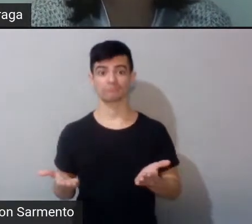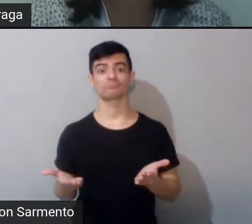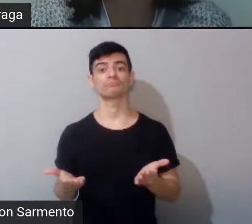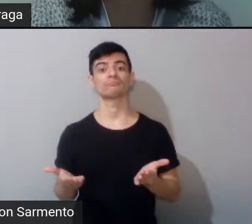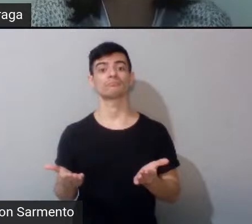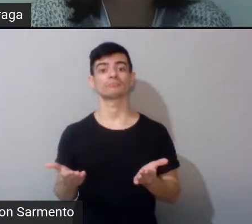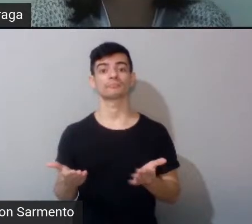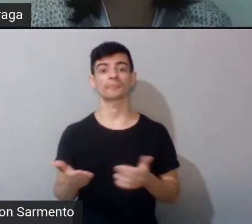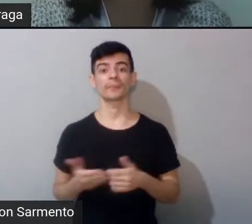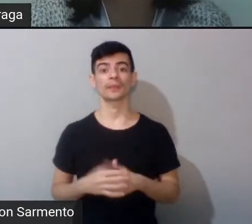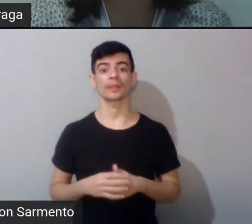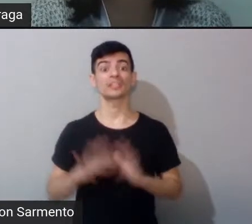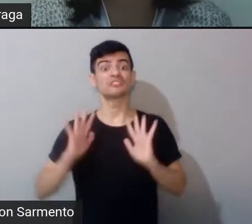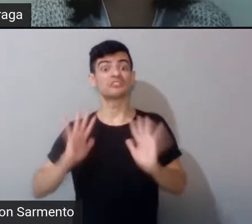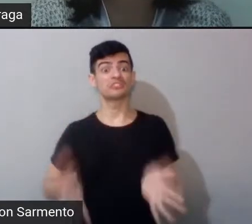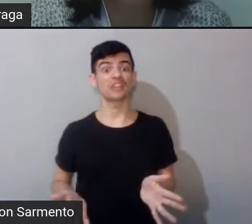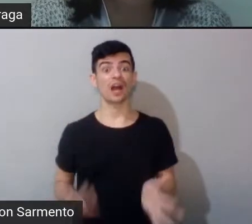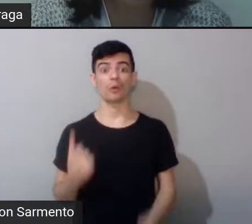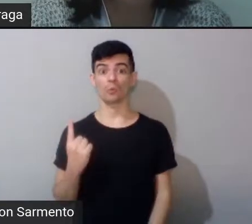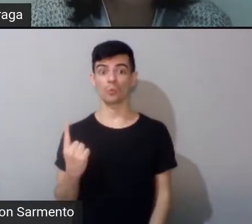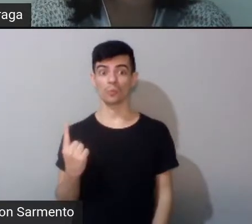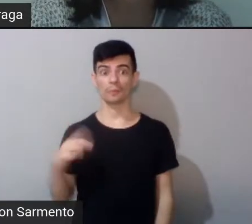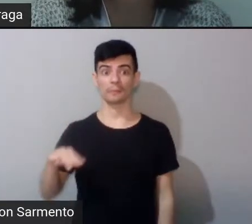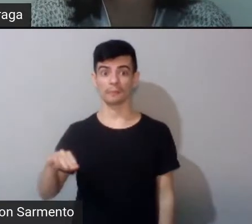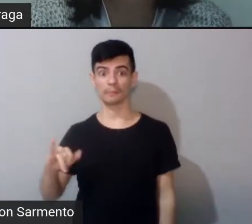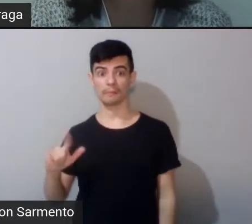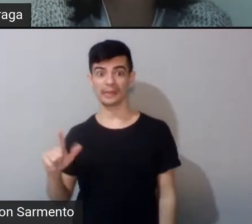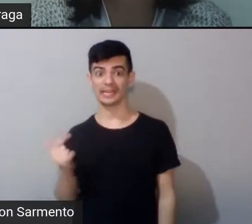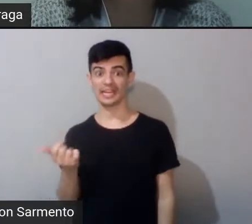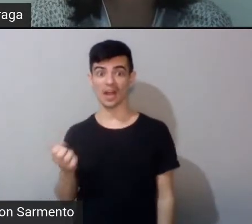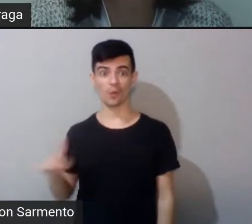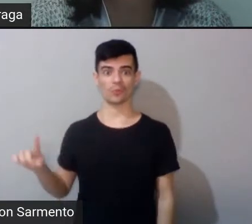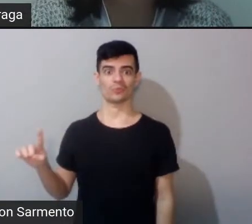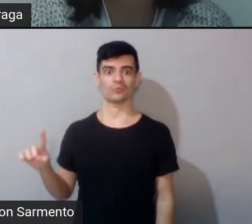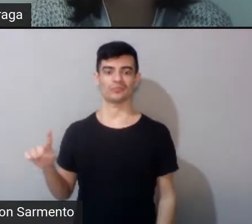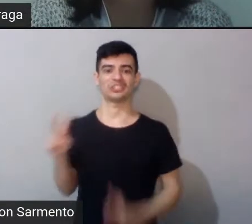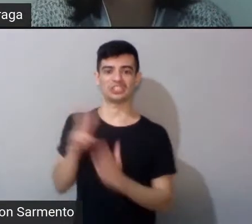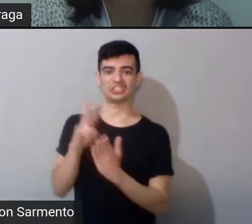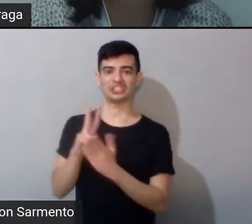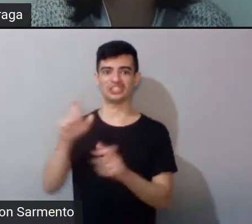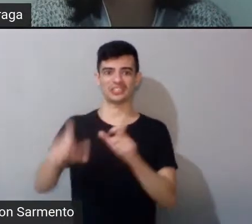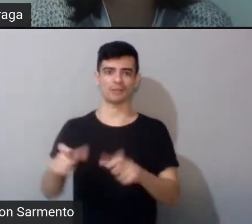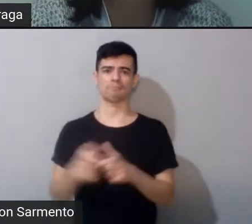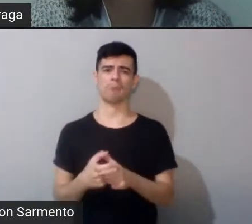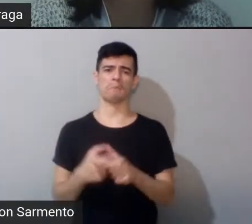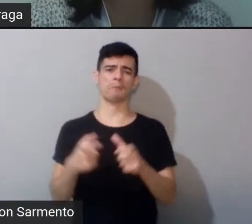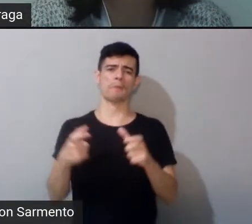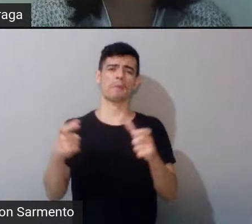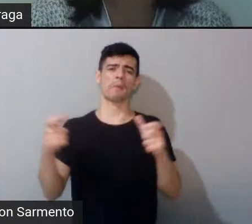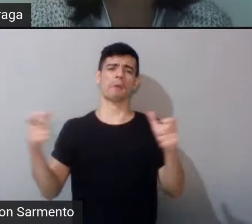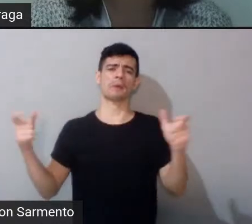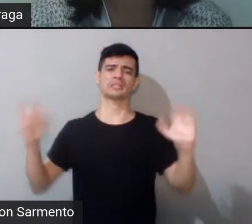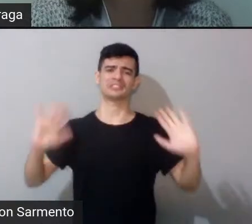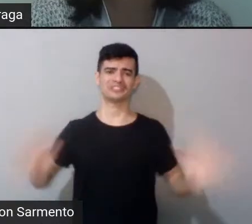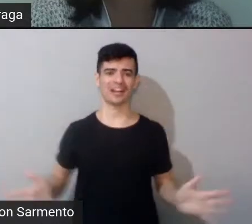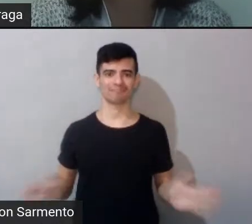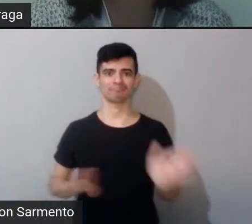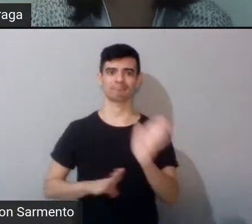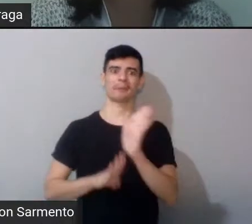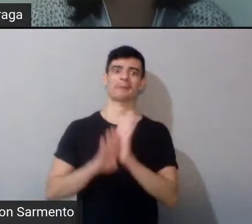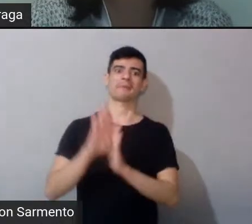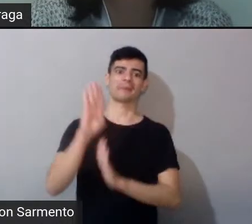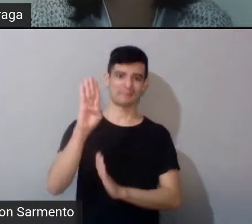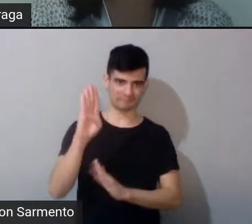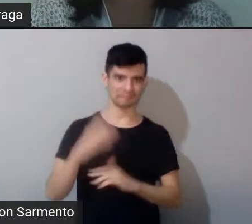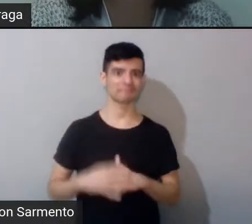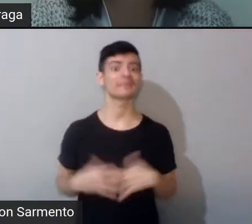mais de um milhão de indígenas. Houve, digamos, uma explosão de uma retomada. Para a gente, para